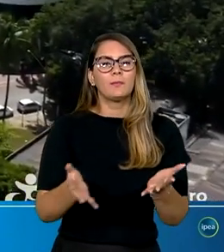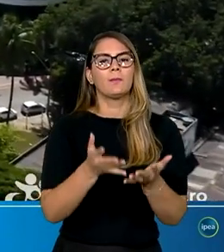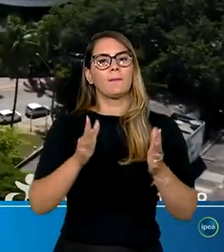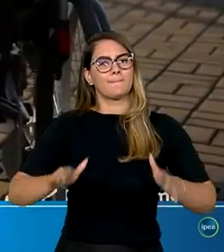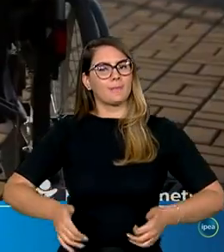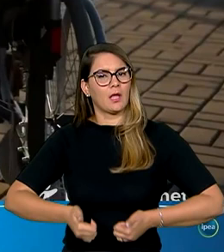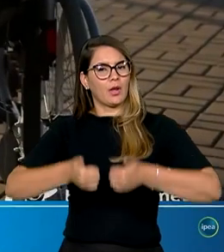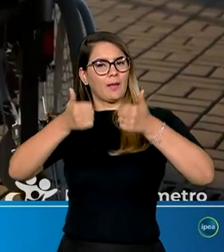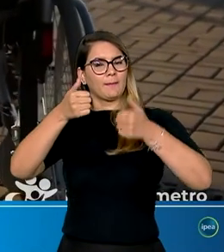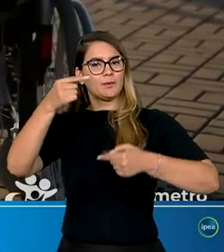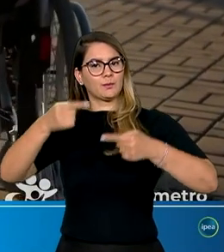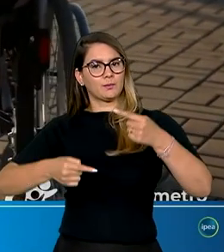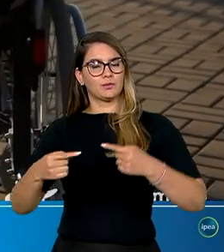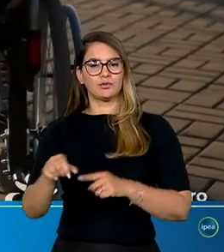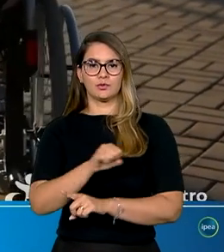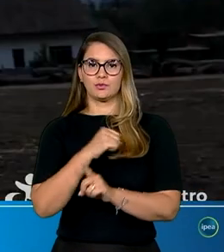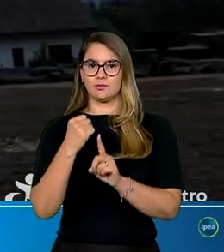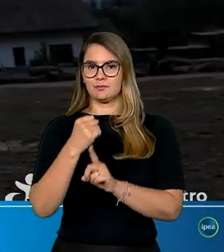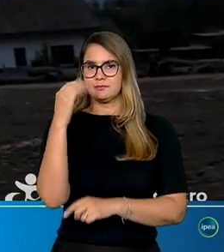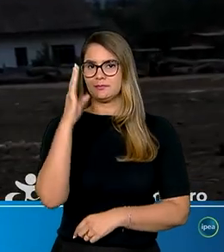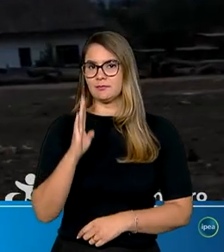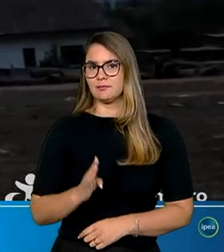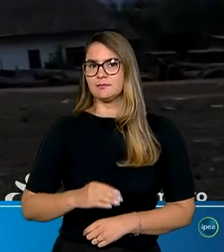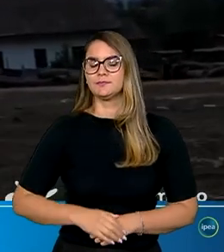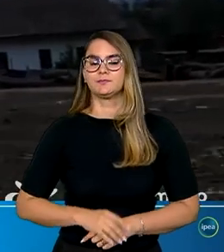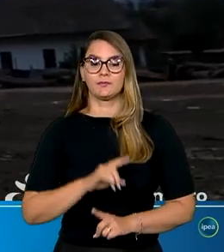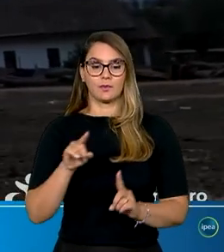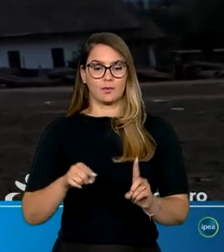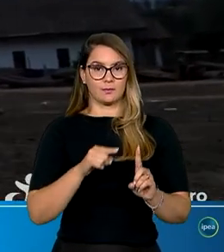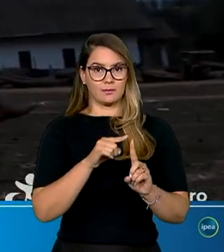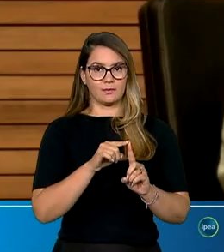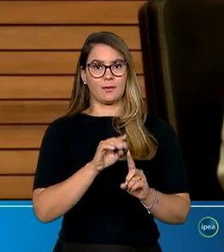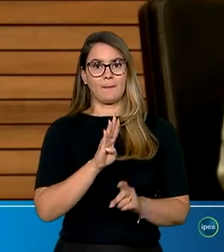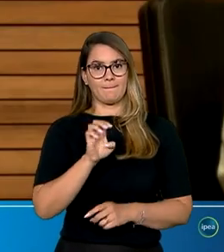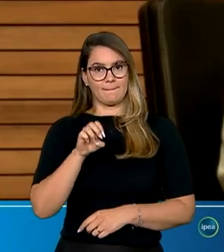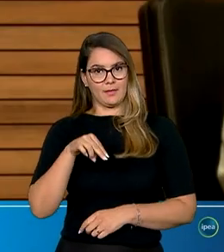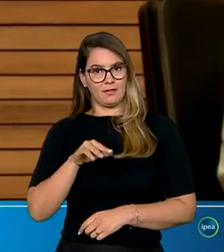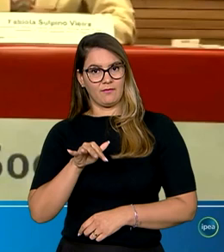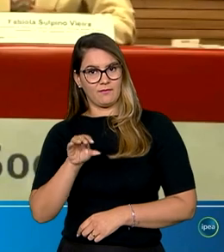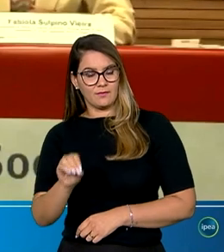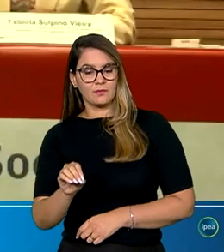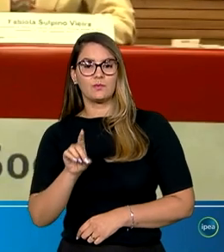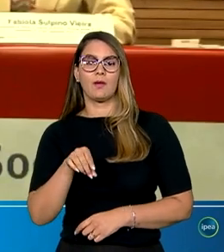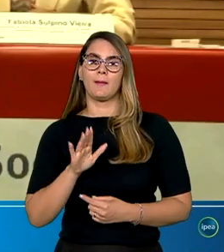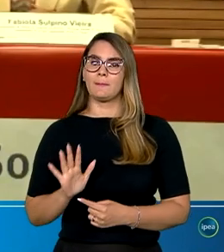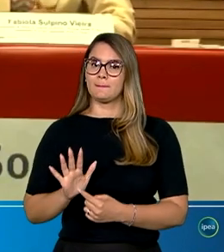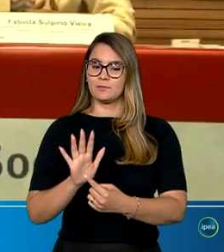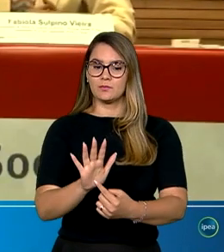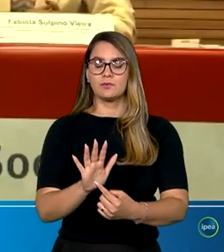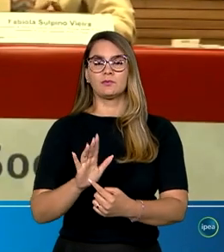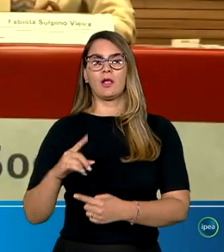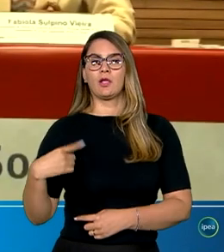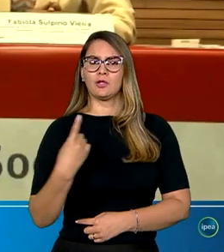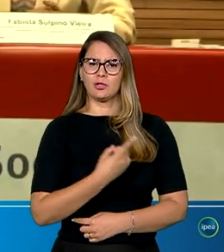aprimoramento das políticas sociais no país. Um dos objetivos do Beneficiômetro é mostrar o tanto que